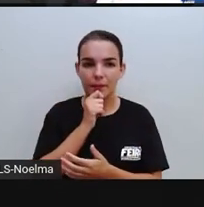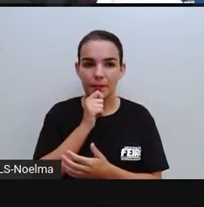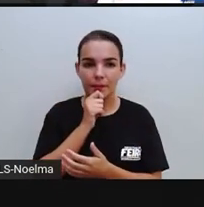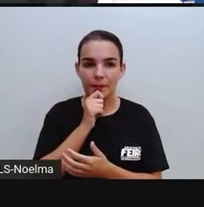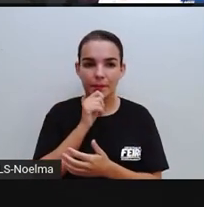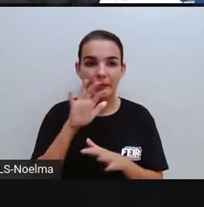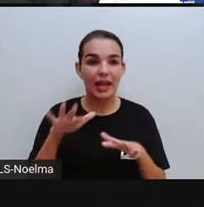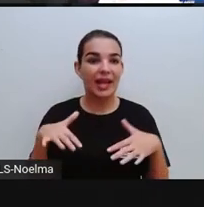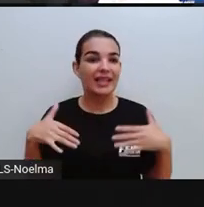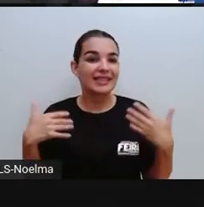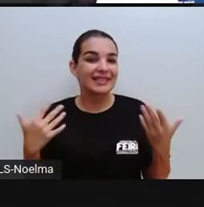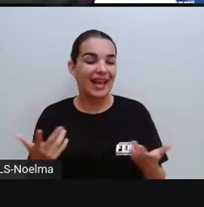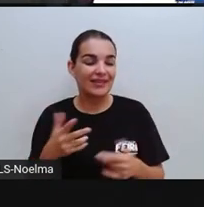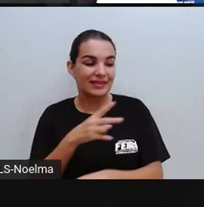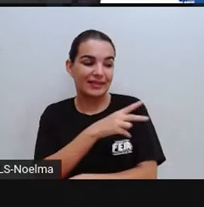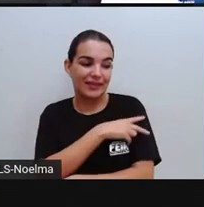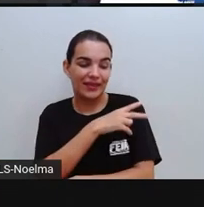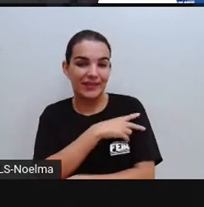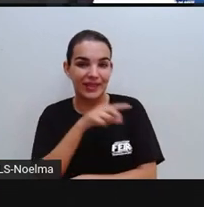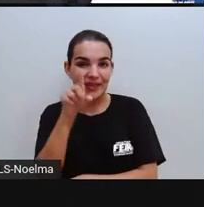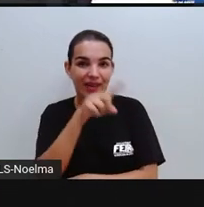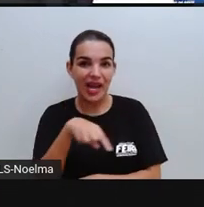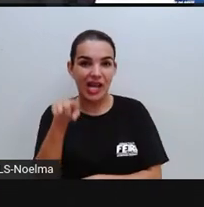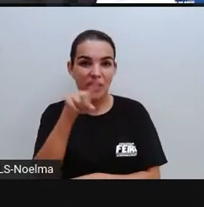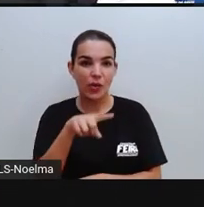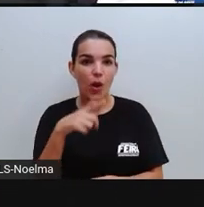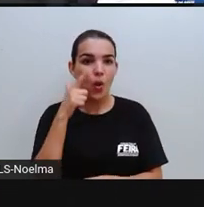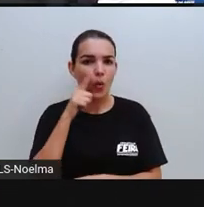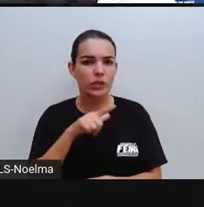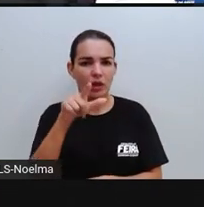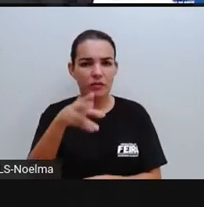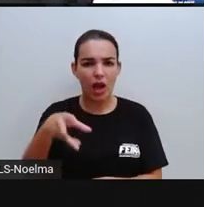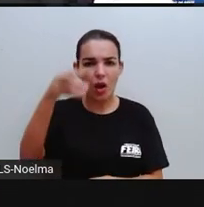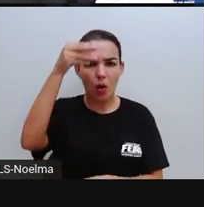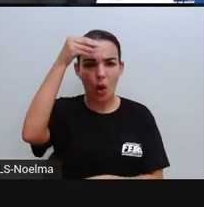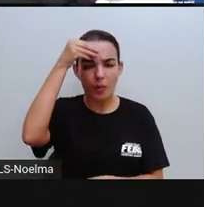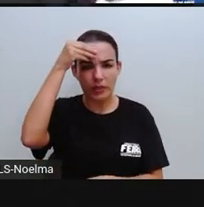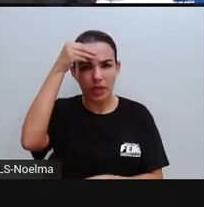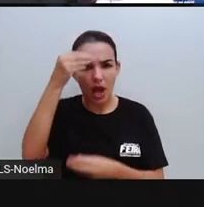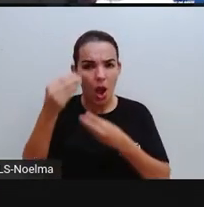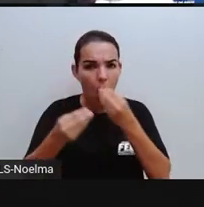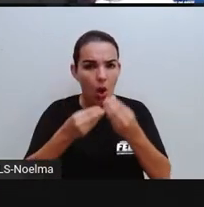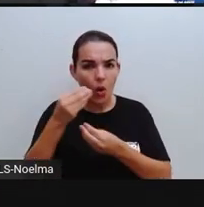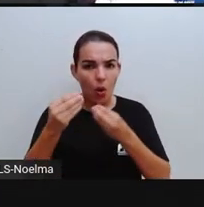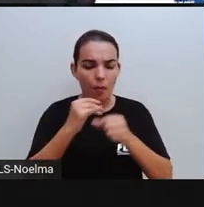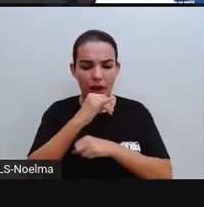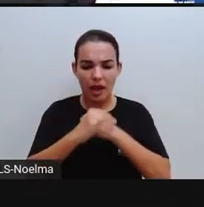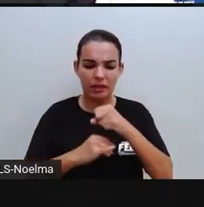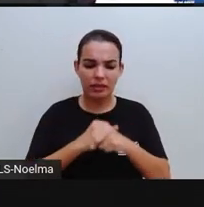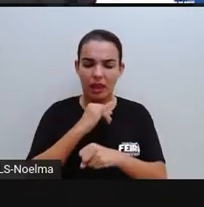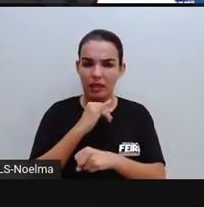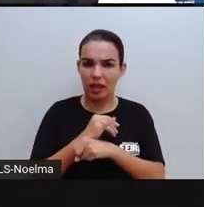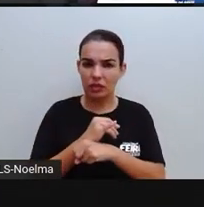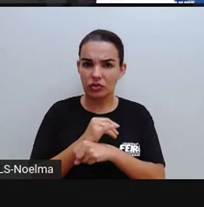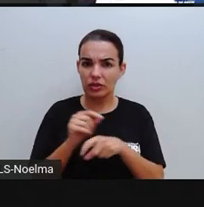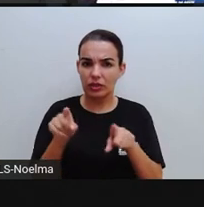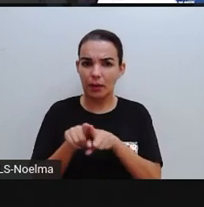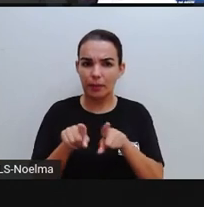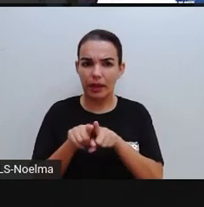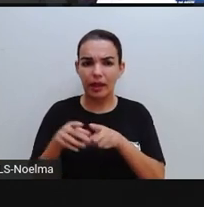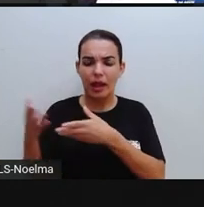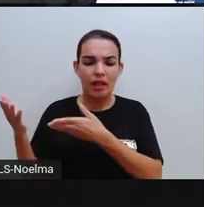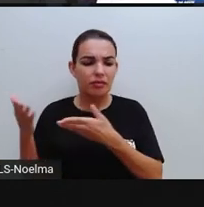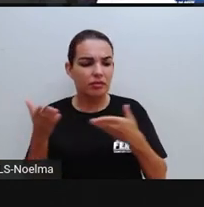E então, segundo ano, conseguiram compreender como a internet também, ela traz aí, né,